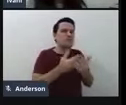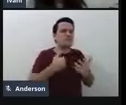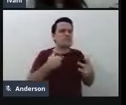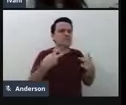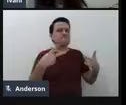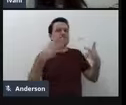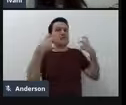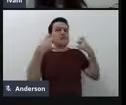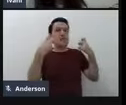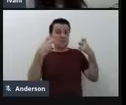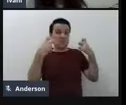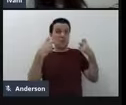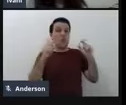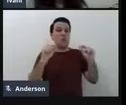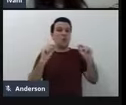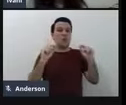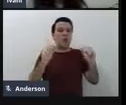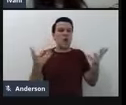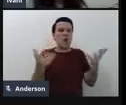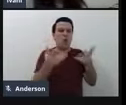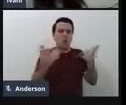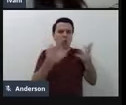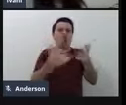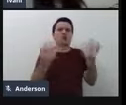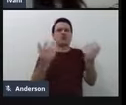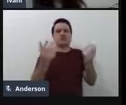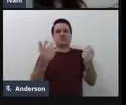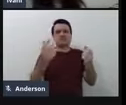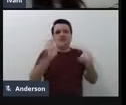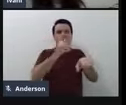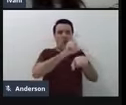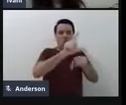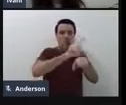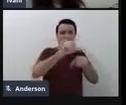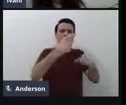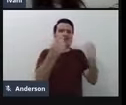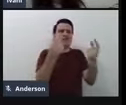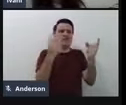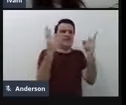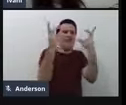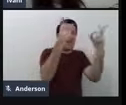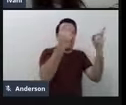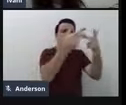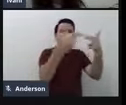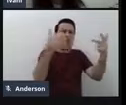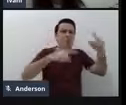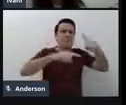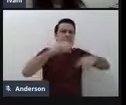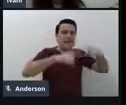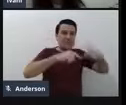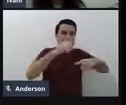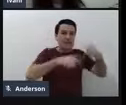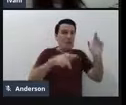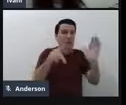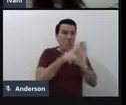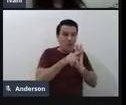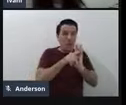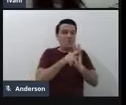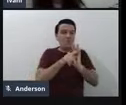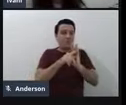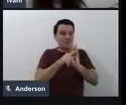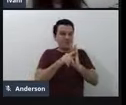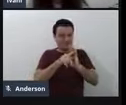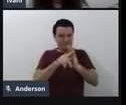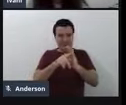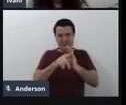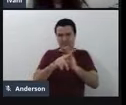no mercado de tecnologia assistível existiam alguns brinquedos que possibilitavam de fato que essa